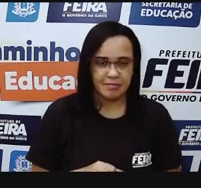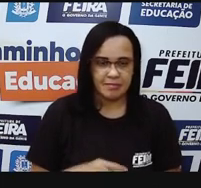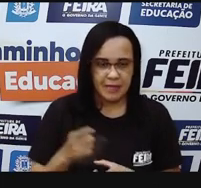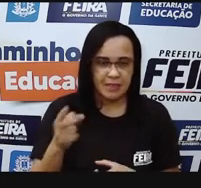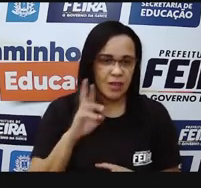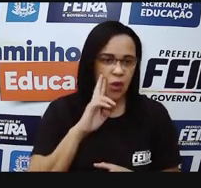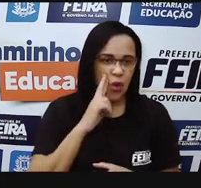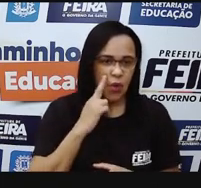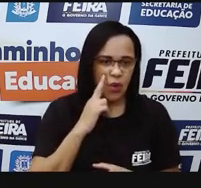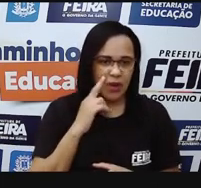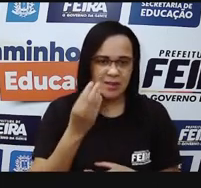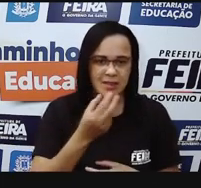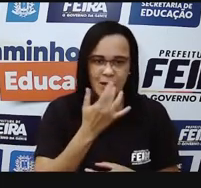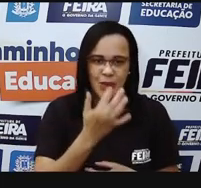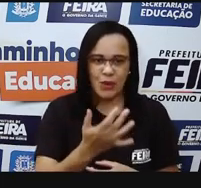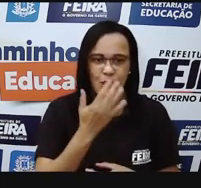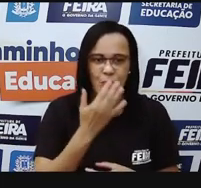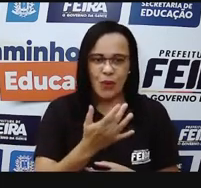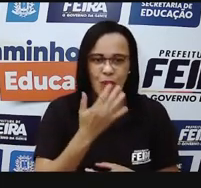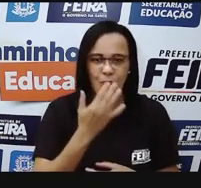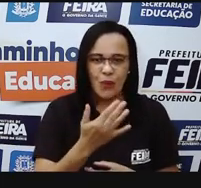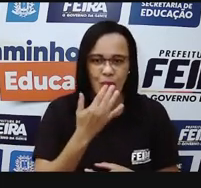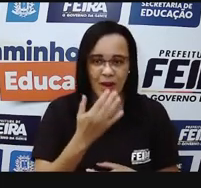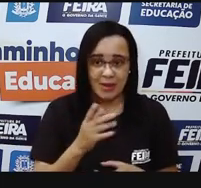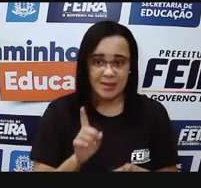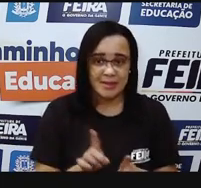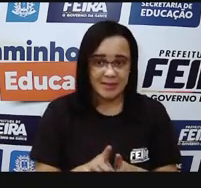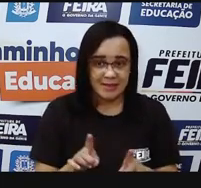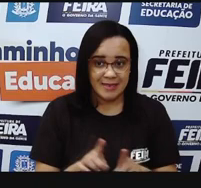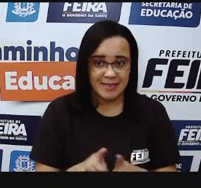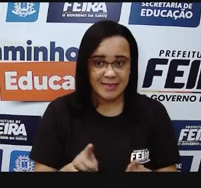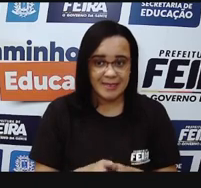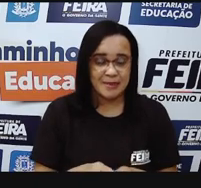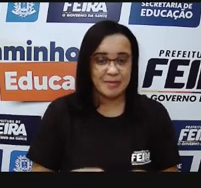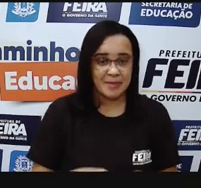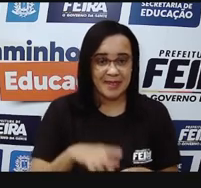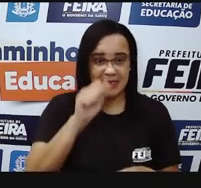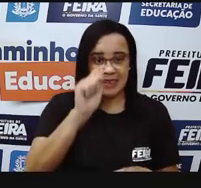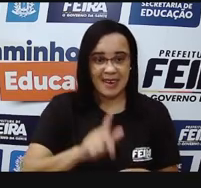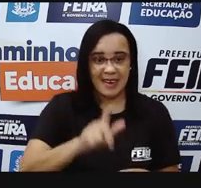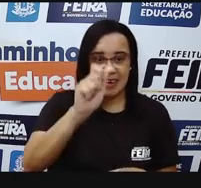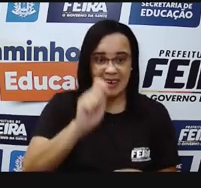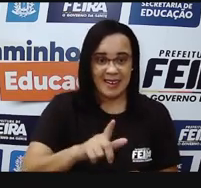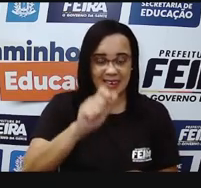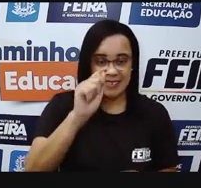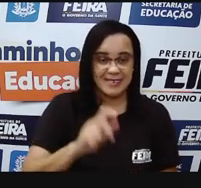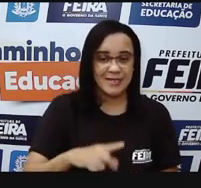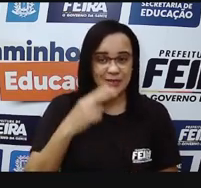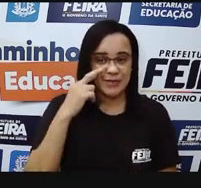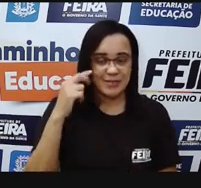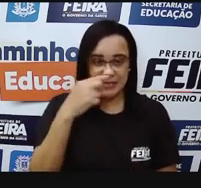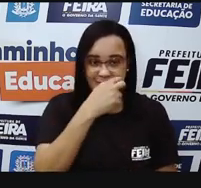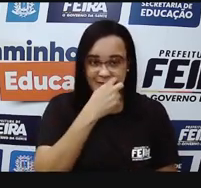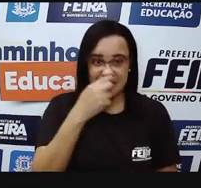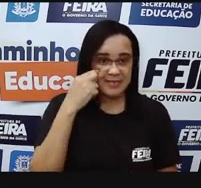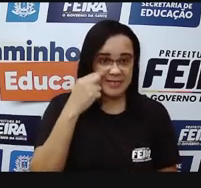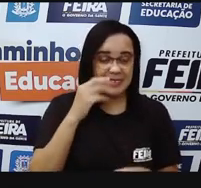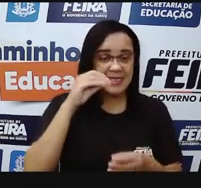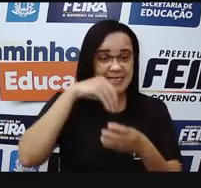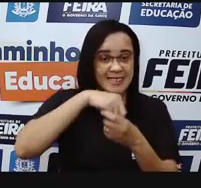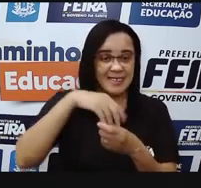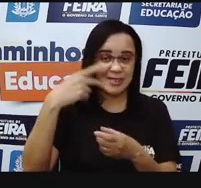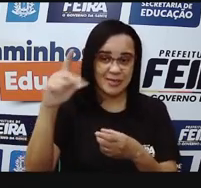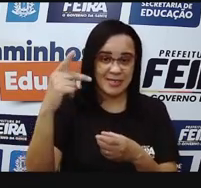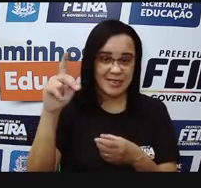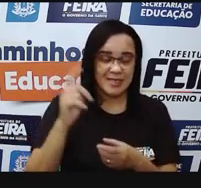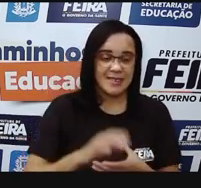que está aqui. E aí, a gente tem a córnea. E a córnea, a córnea é um espaço que vai